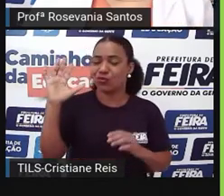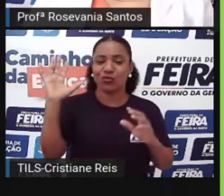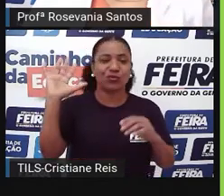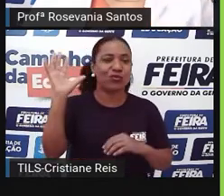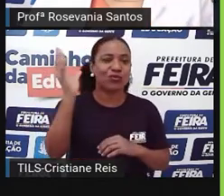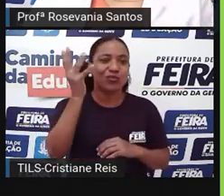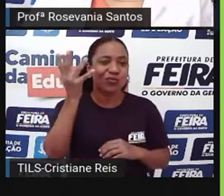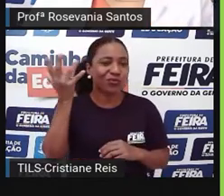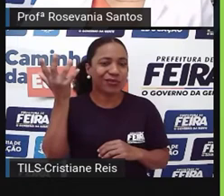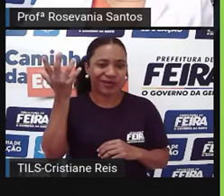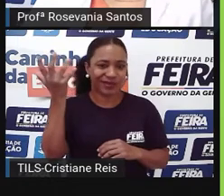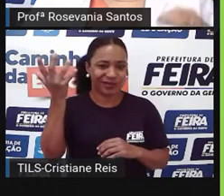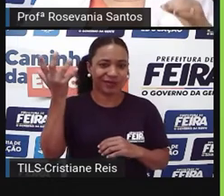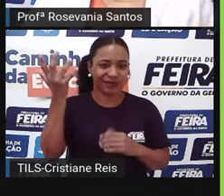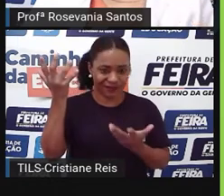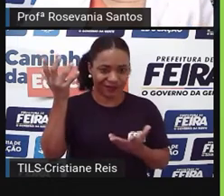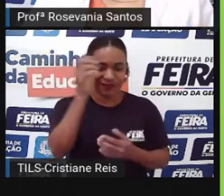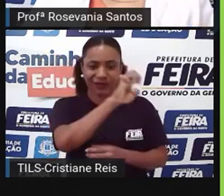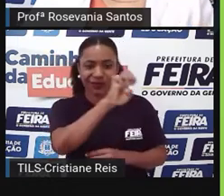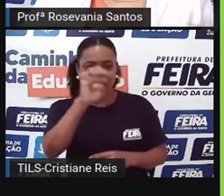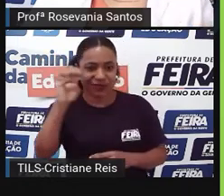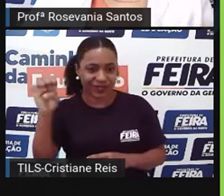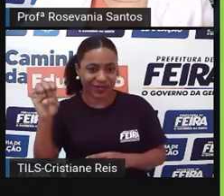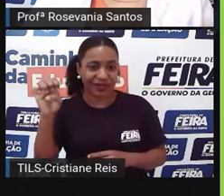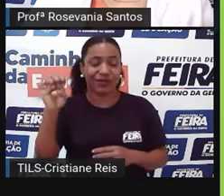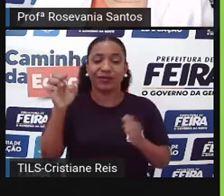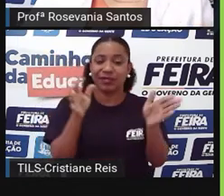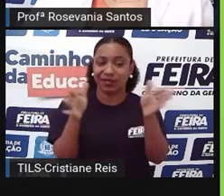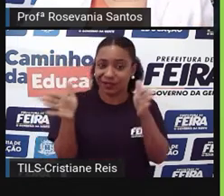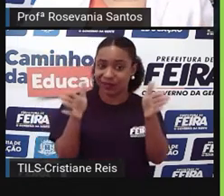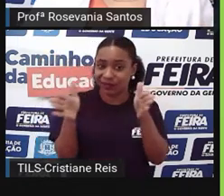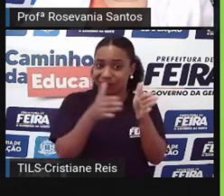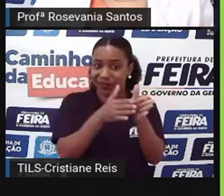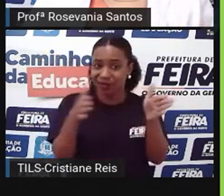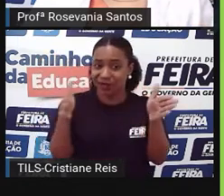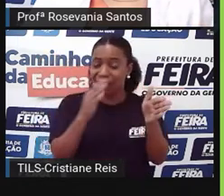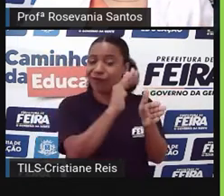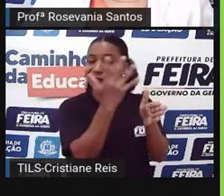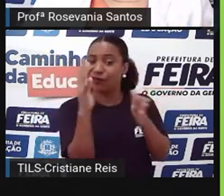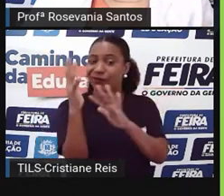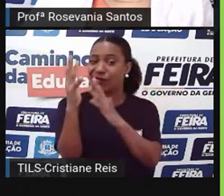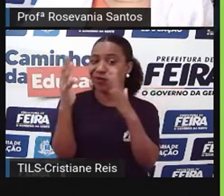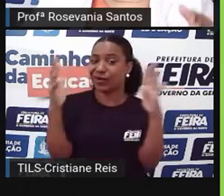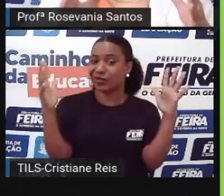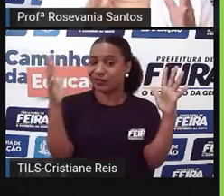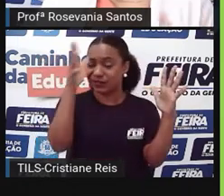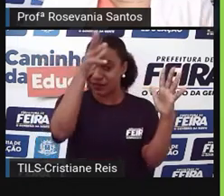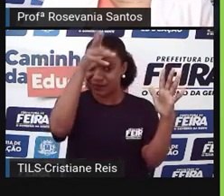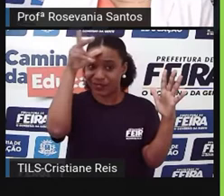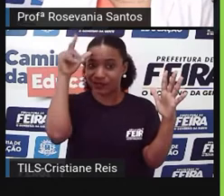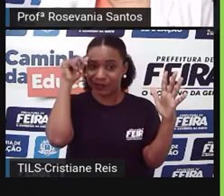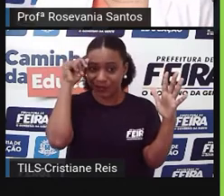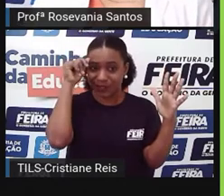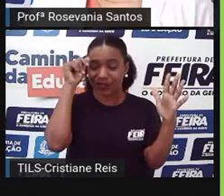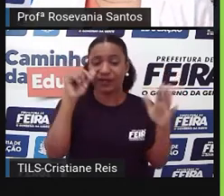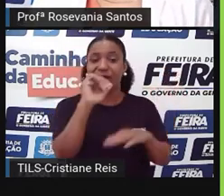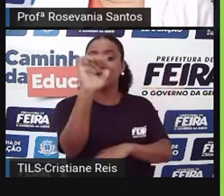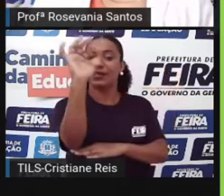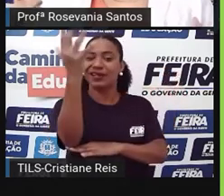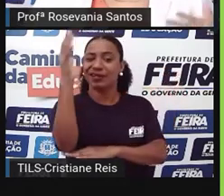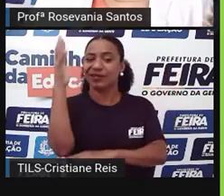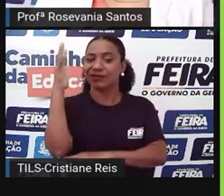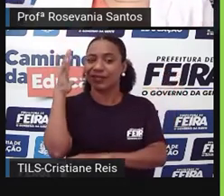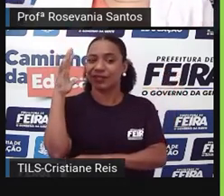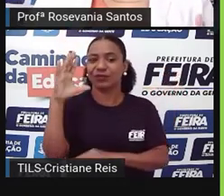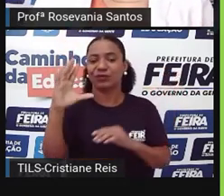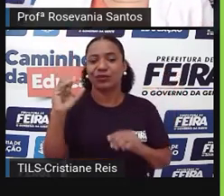vegetação encontrada é floresta amazônica, além da ocorrência da mata dos cocais. Então, é como eu falei, uma zona de transição